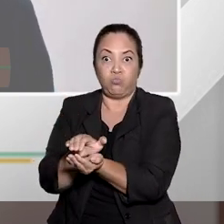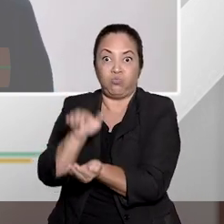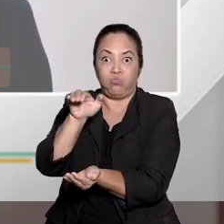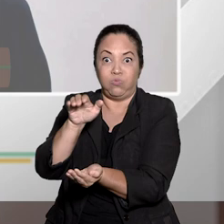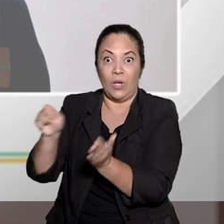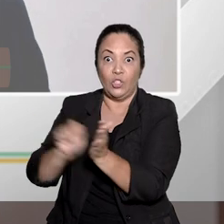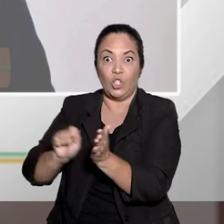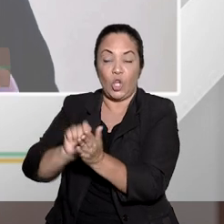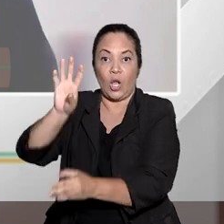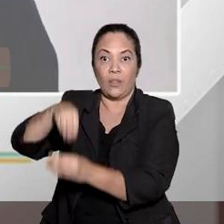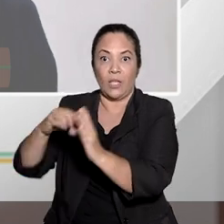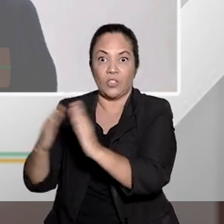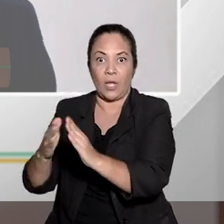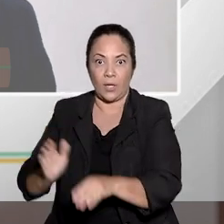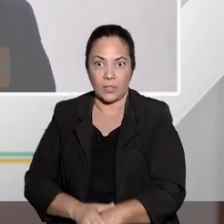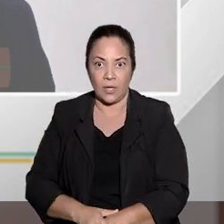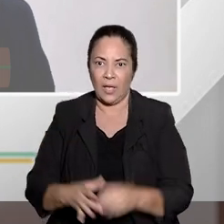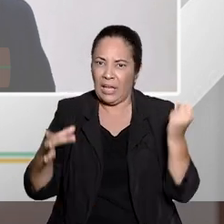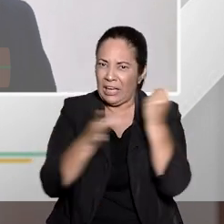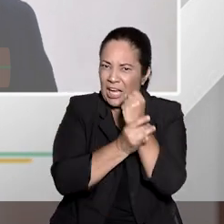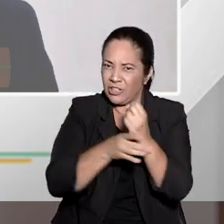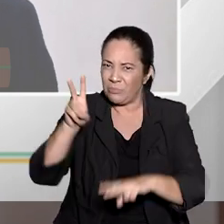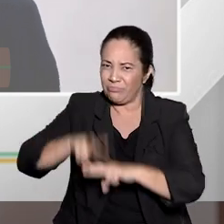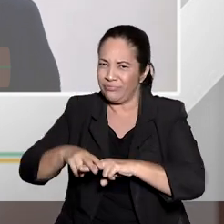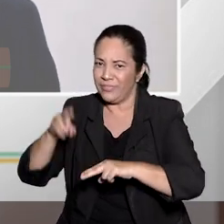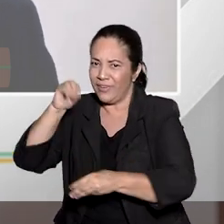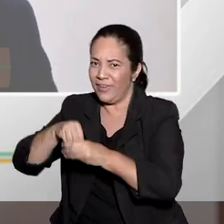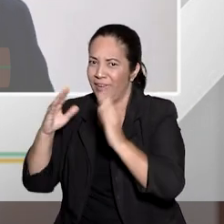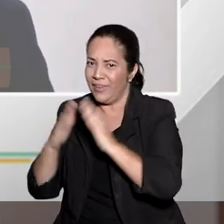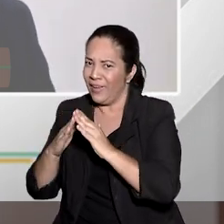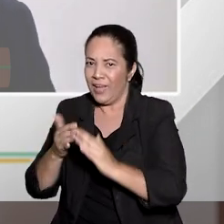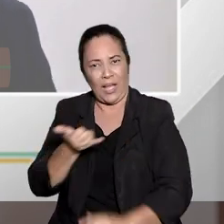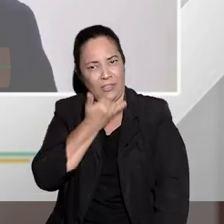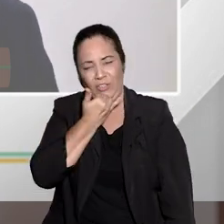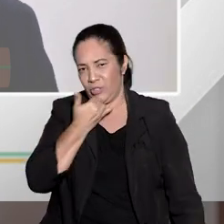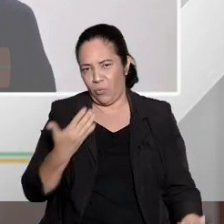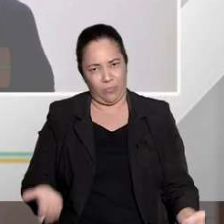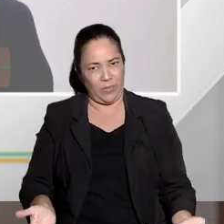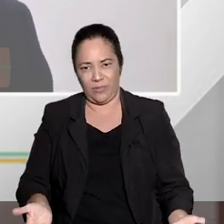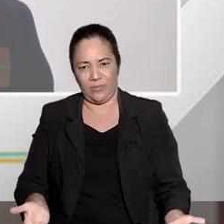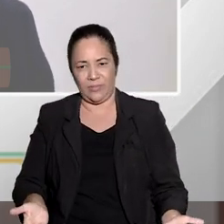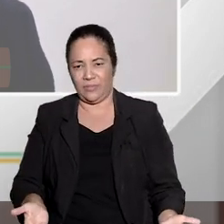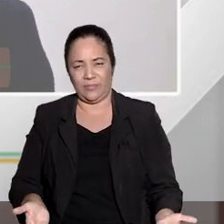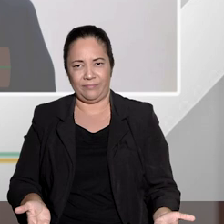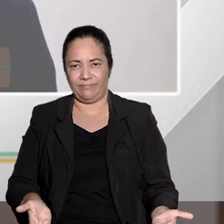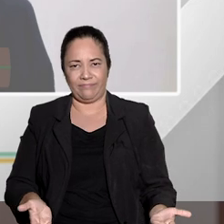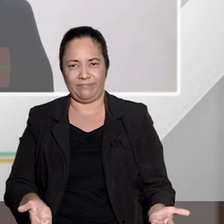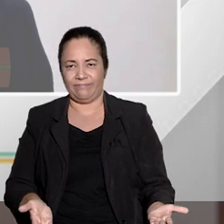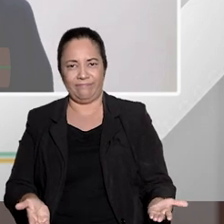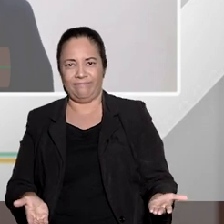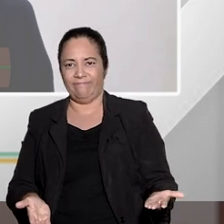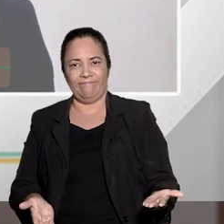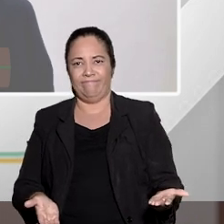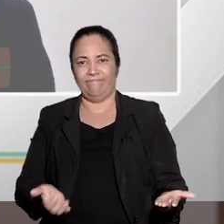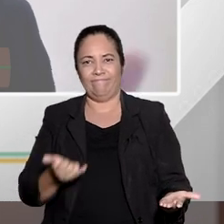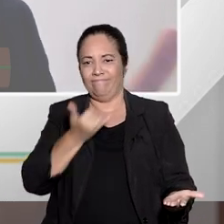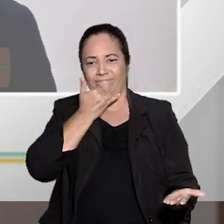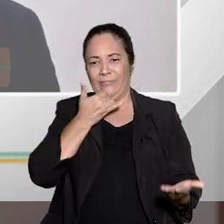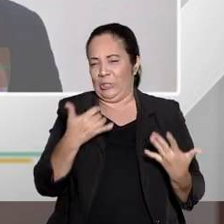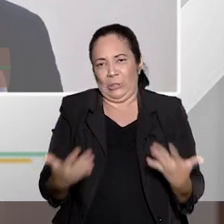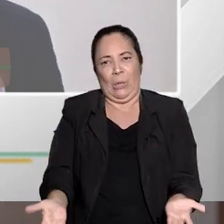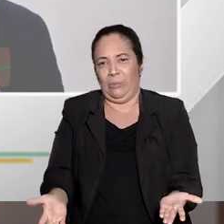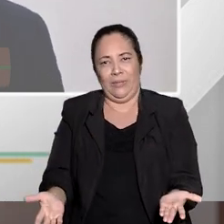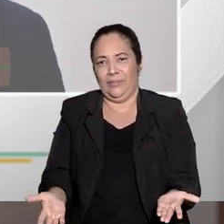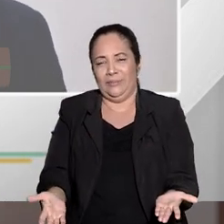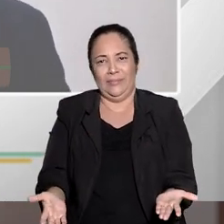gente tem uma situação que você fala assim, não, mas tem garantia prisão domiciliar. E com todo o perdão a quem nos está assistindo, mas é quase